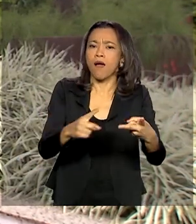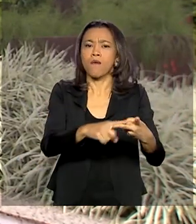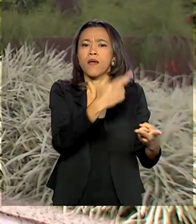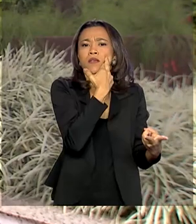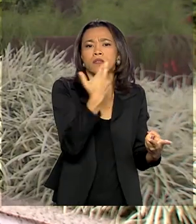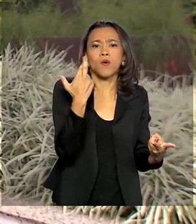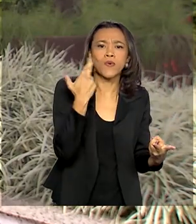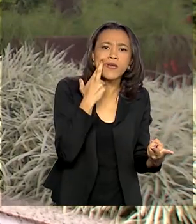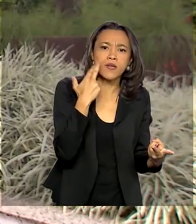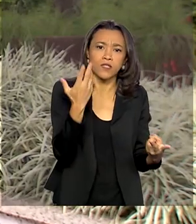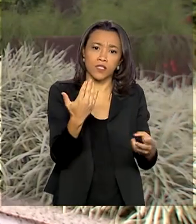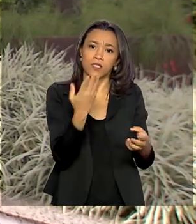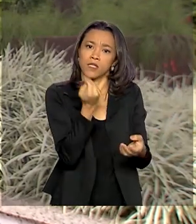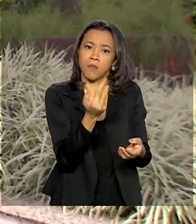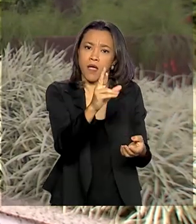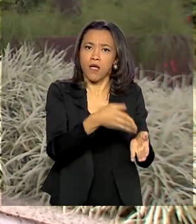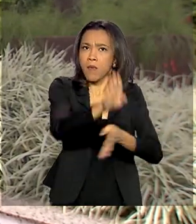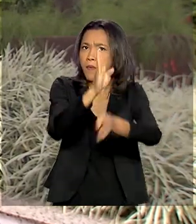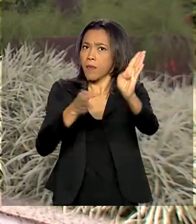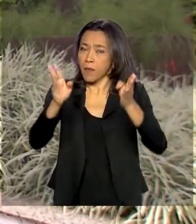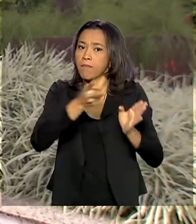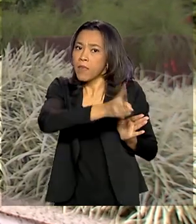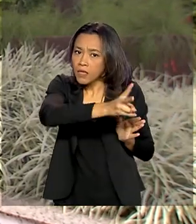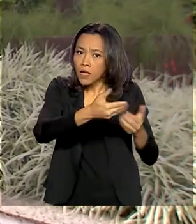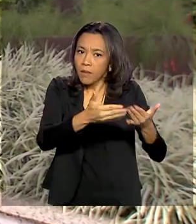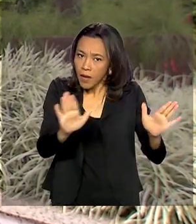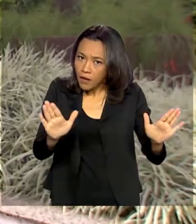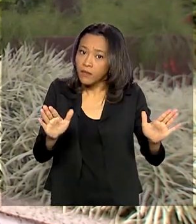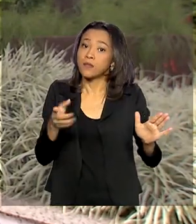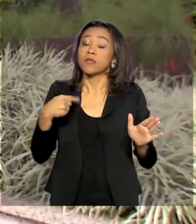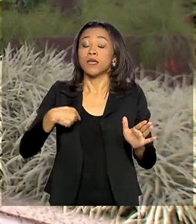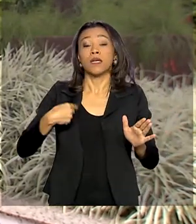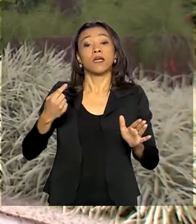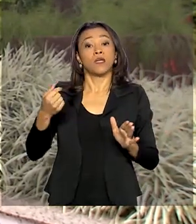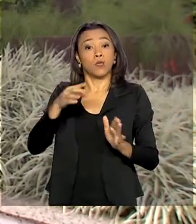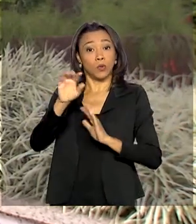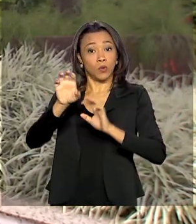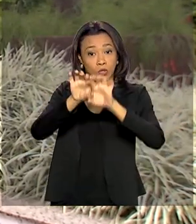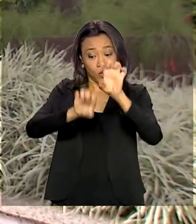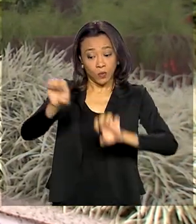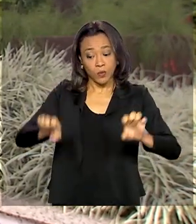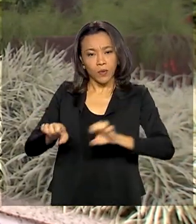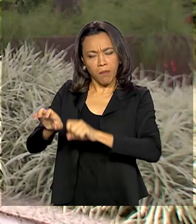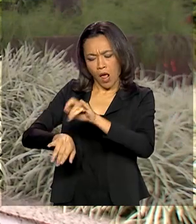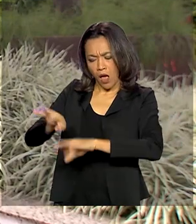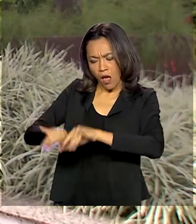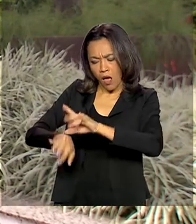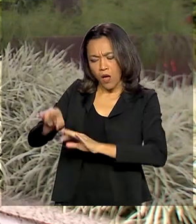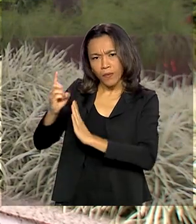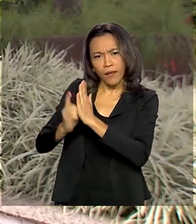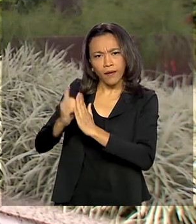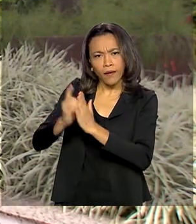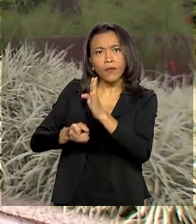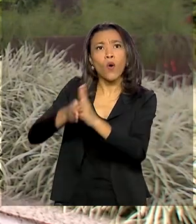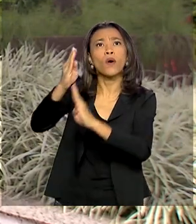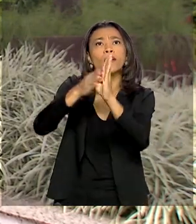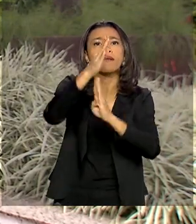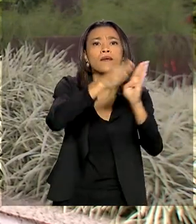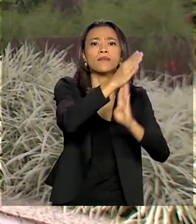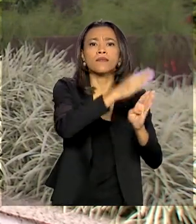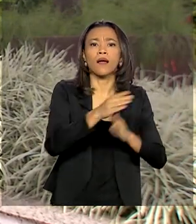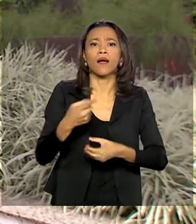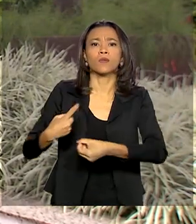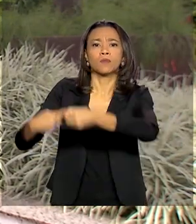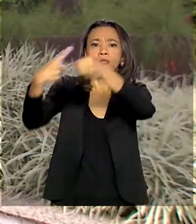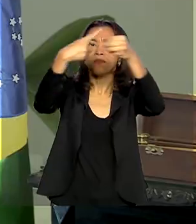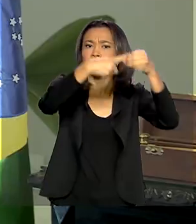beira de estrada. O Ministério da Infraestrutura trabalha no texto de um decreto para orientar todos os prefeitos sobre essas